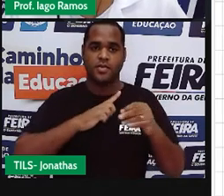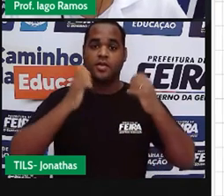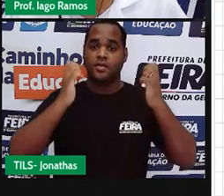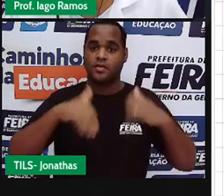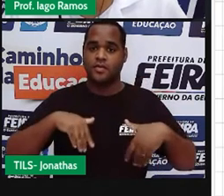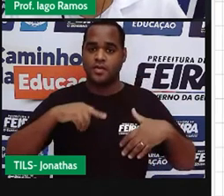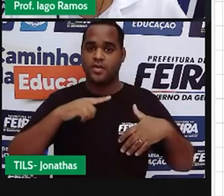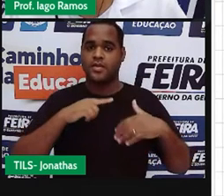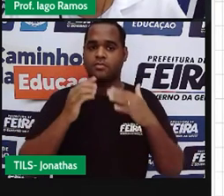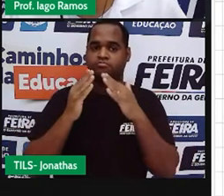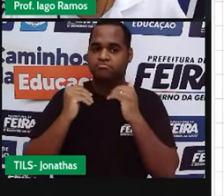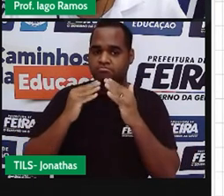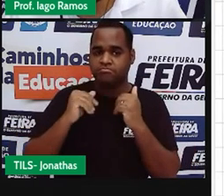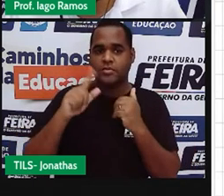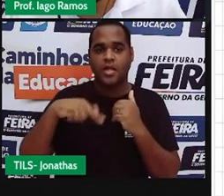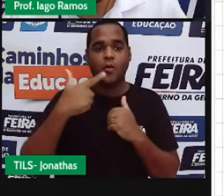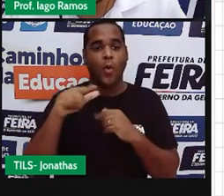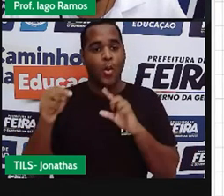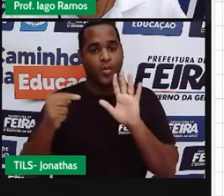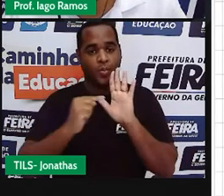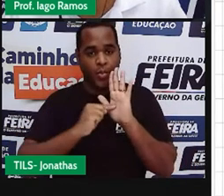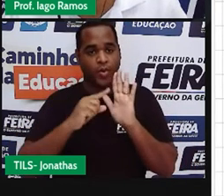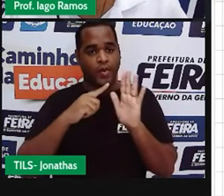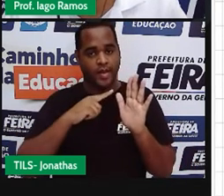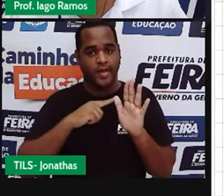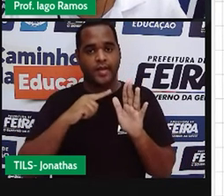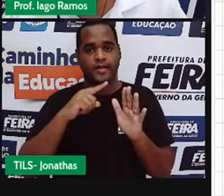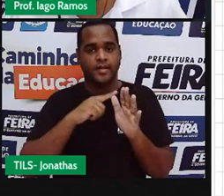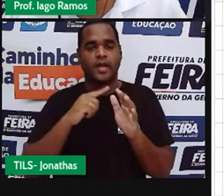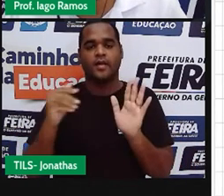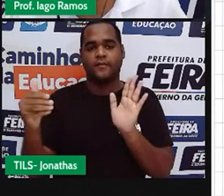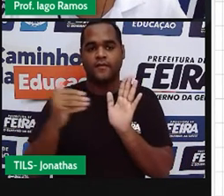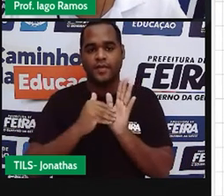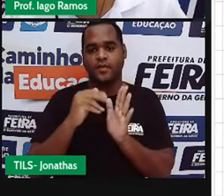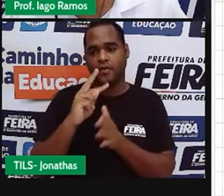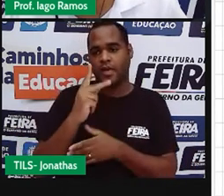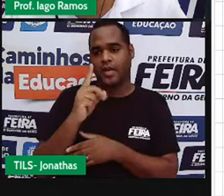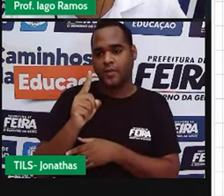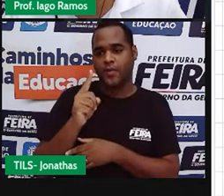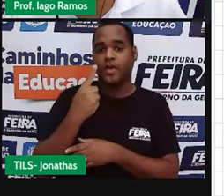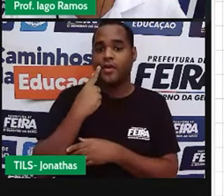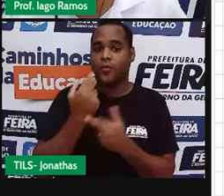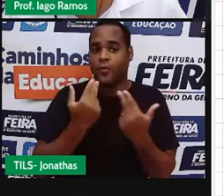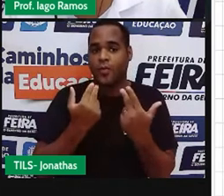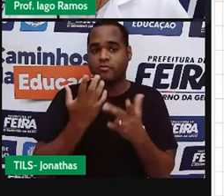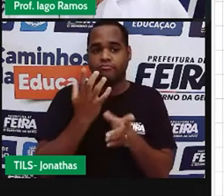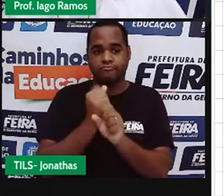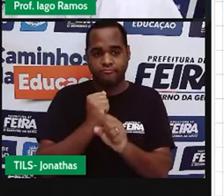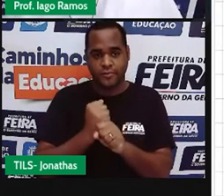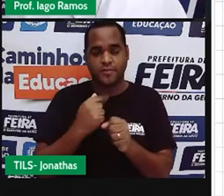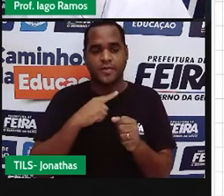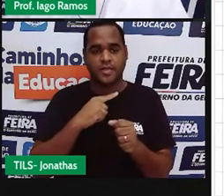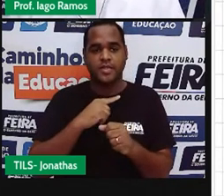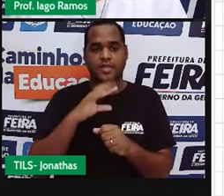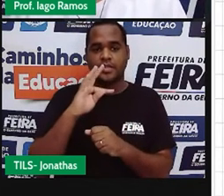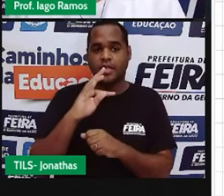medir, desculpa, do ponto T até o H1, vai dar a mesma coisa do T até o H2.